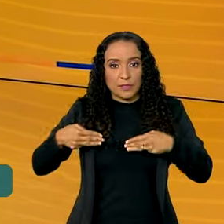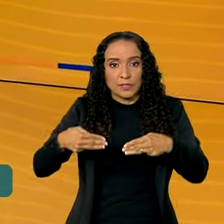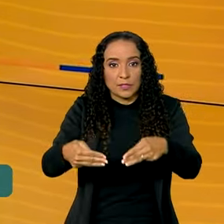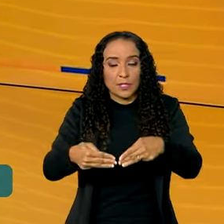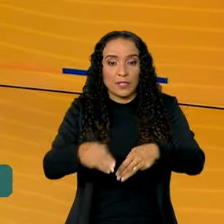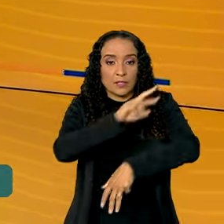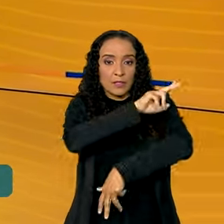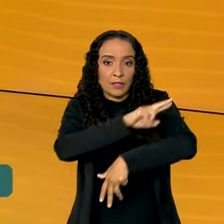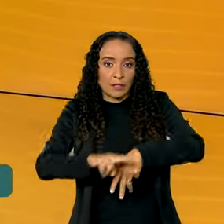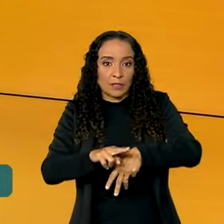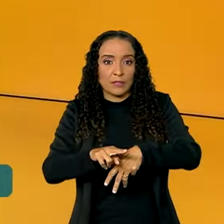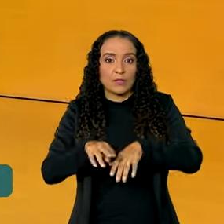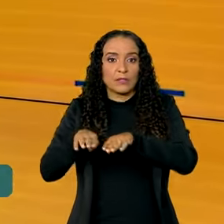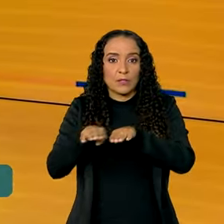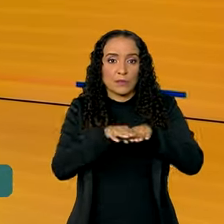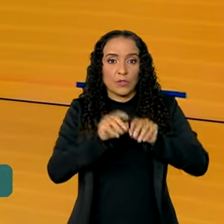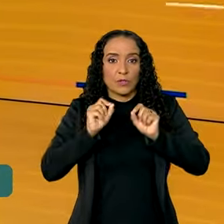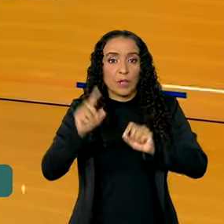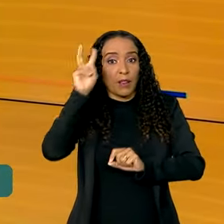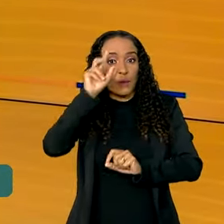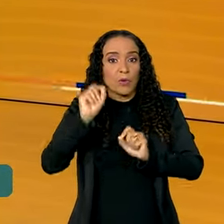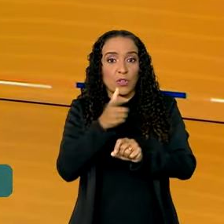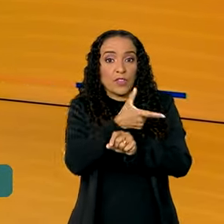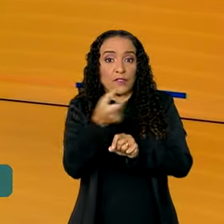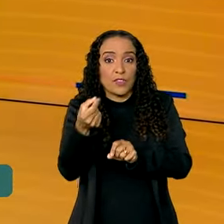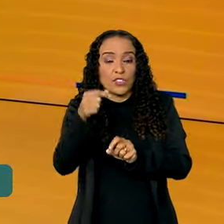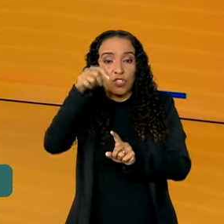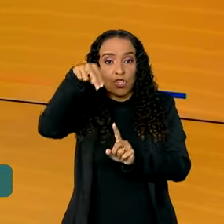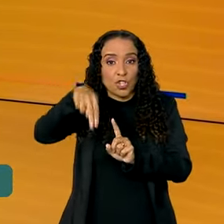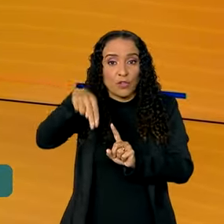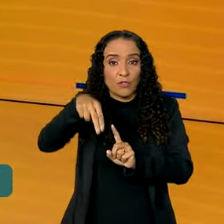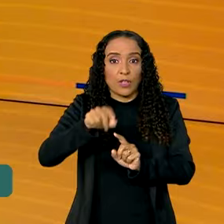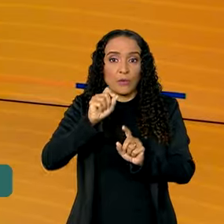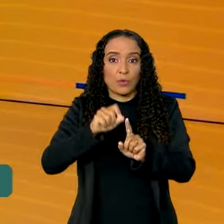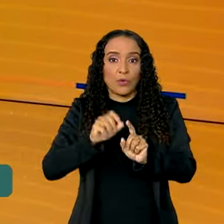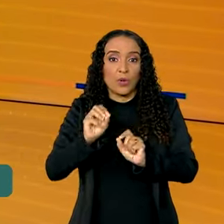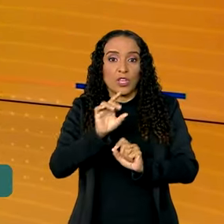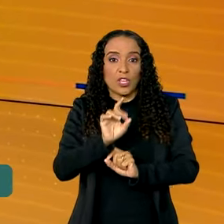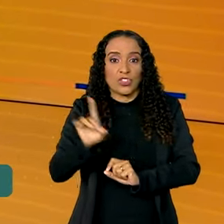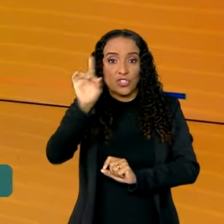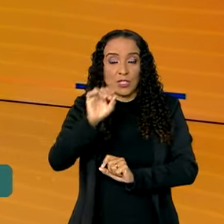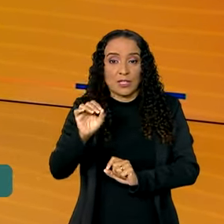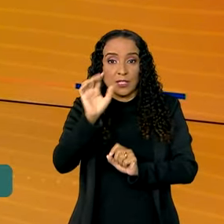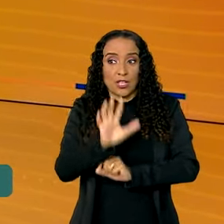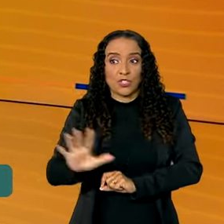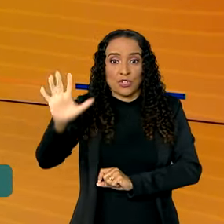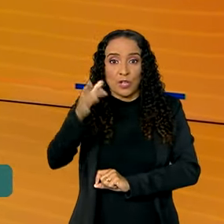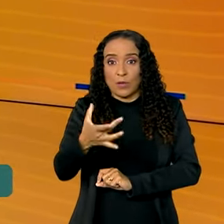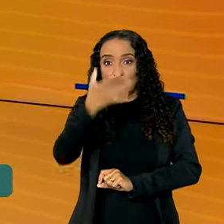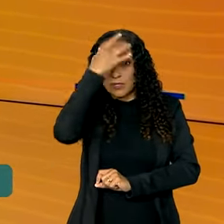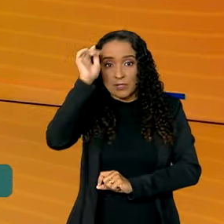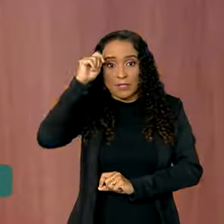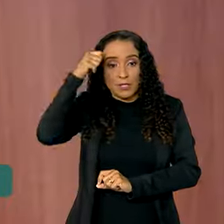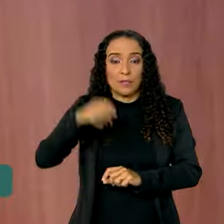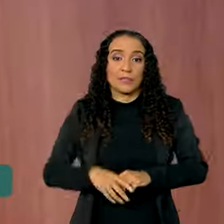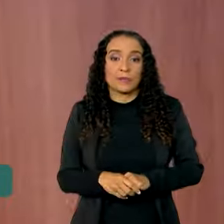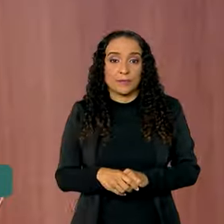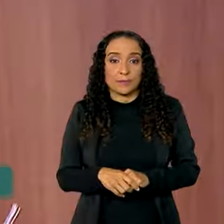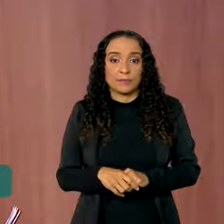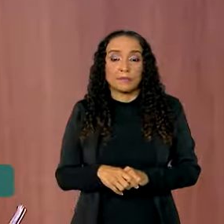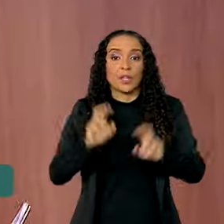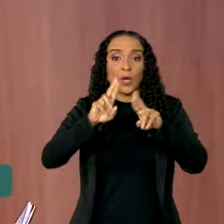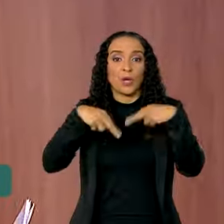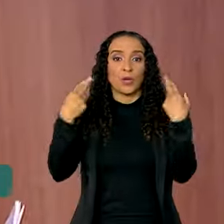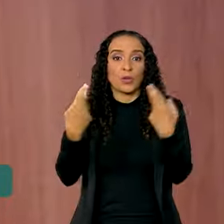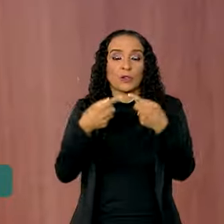Ministério da Igualdade Racial, lembrou o 20 de novembro, o Dia Nacional da Consciência Negra. No